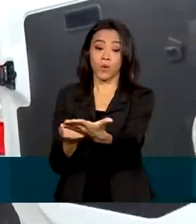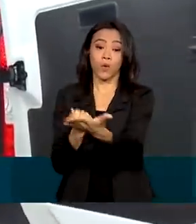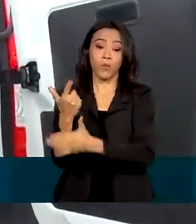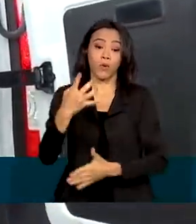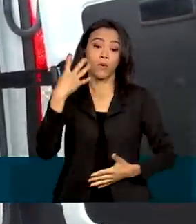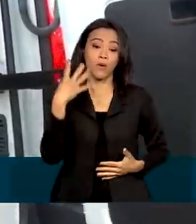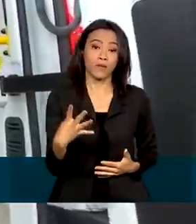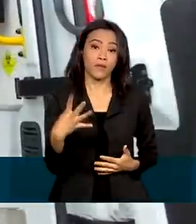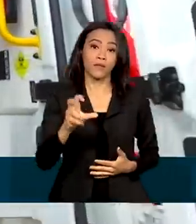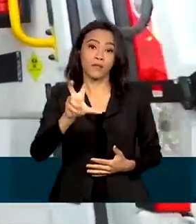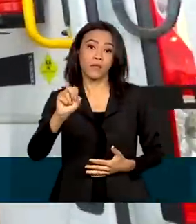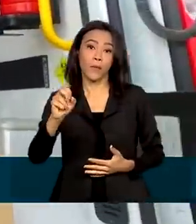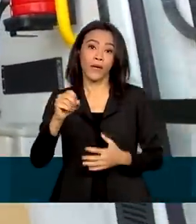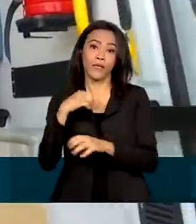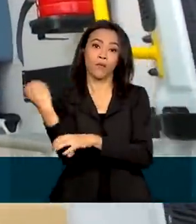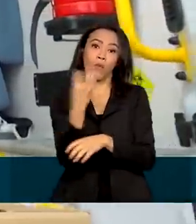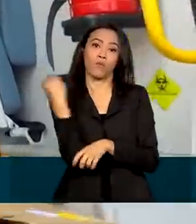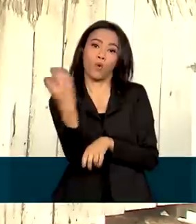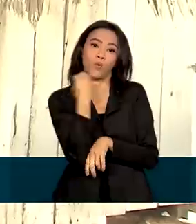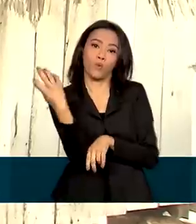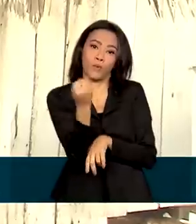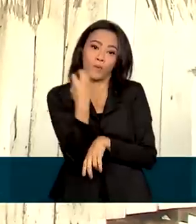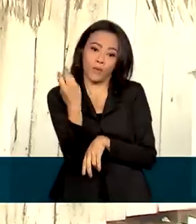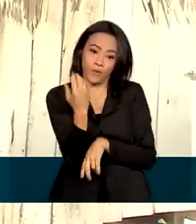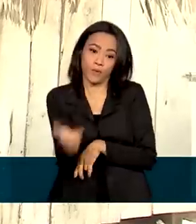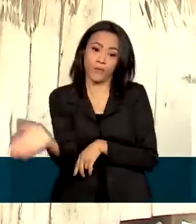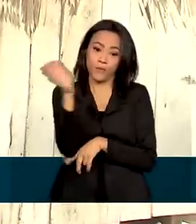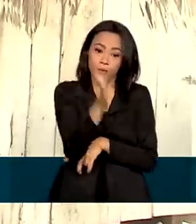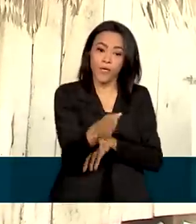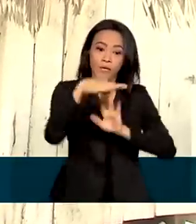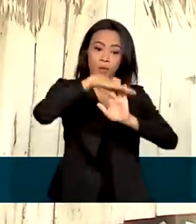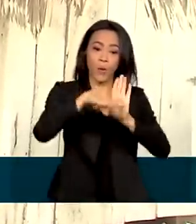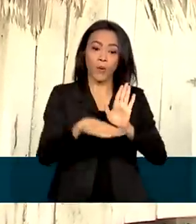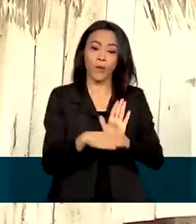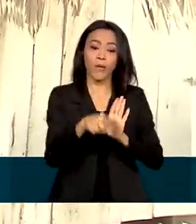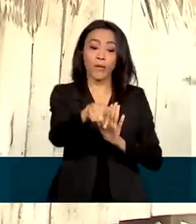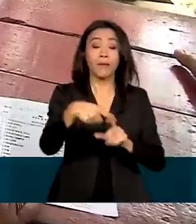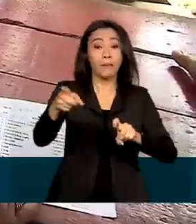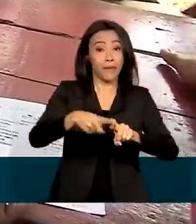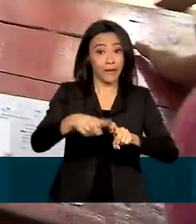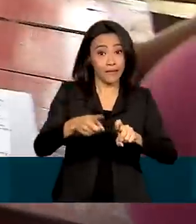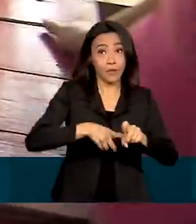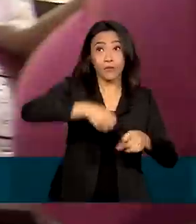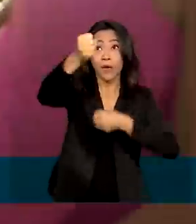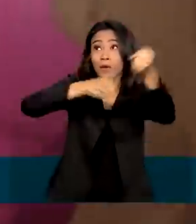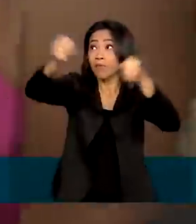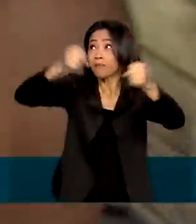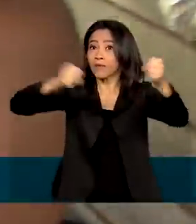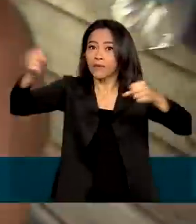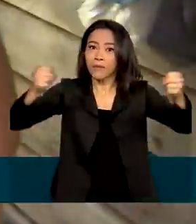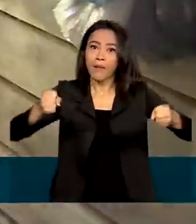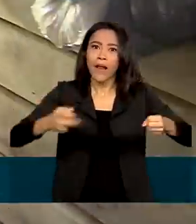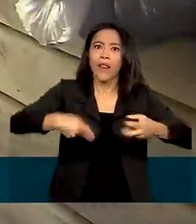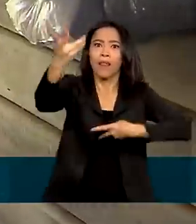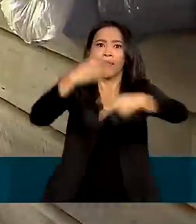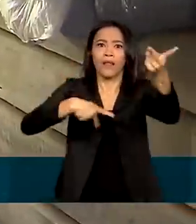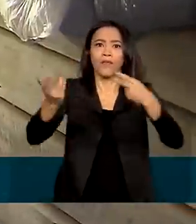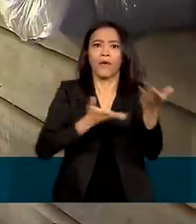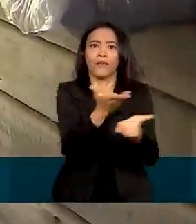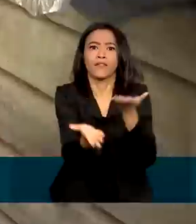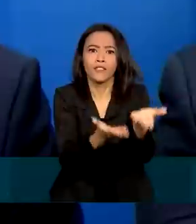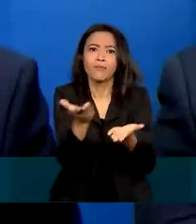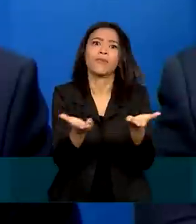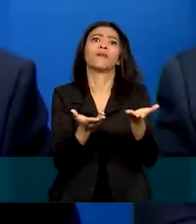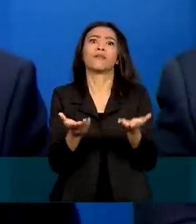ambulâncias do SAMU e, com o programa Médicos pelo Brasil, levou atendimento para os lugares mais